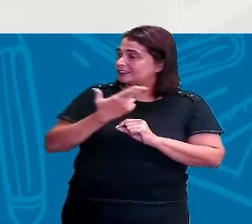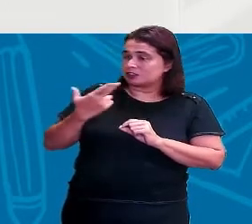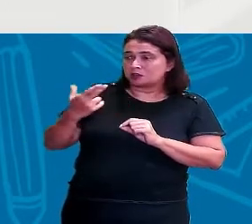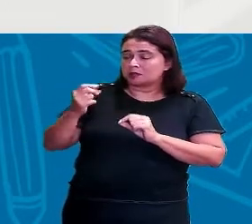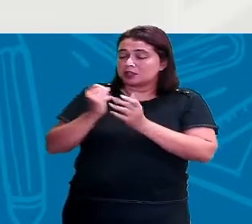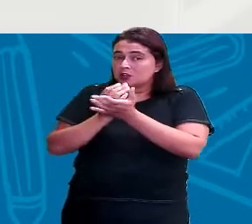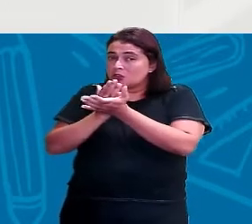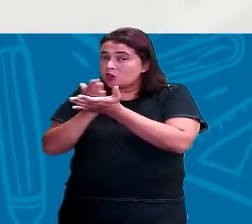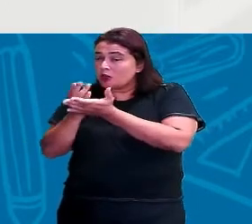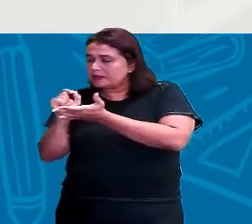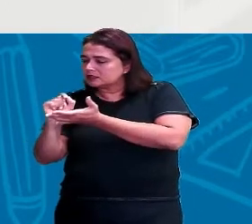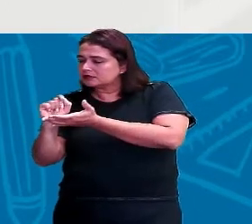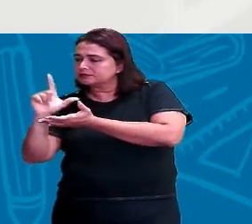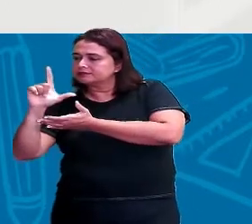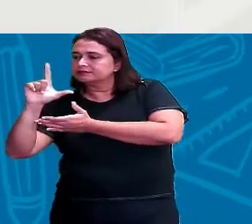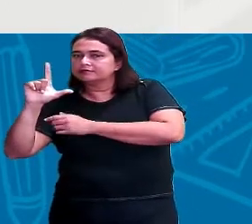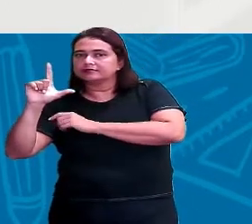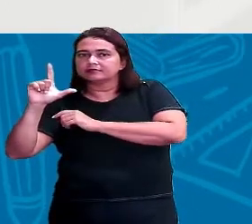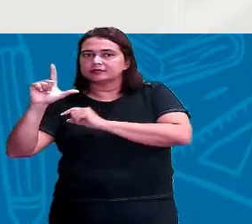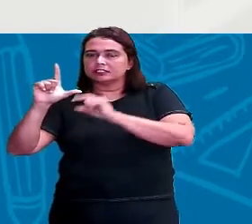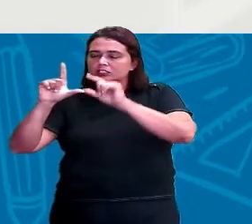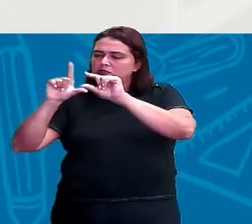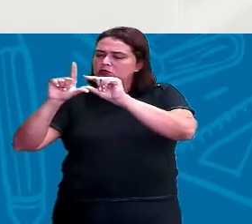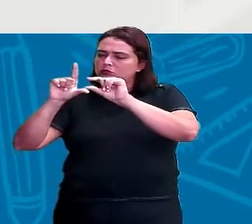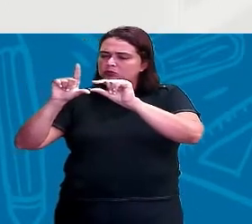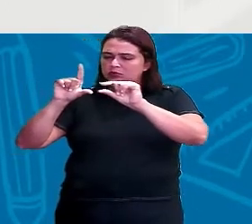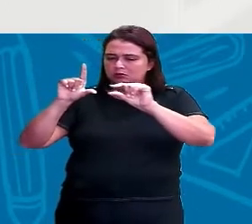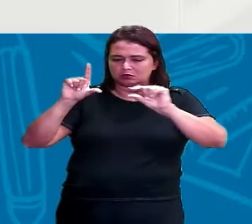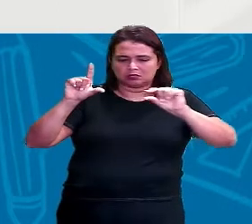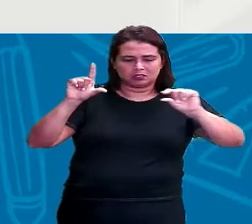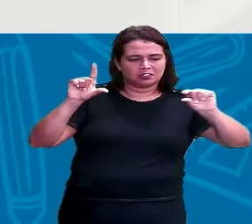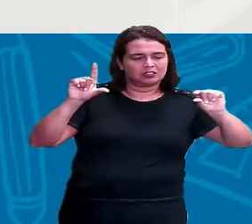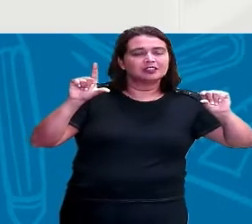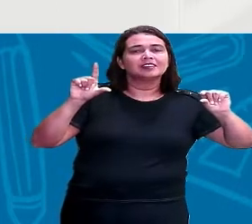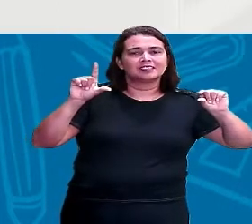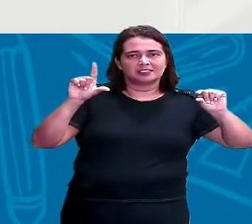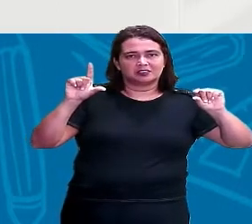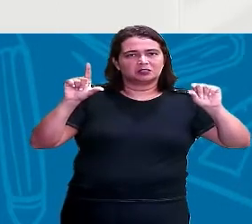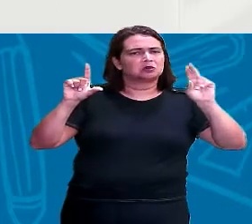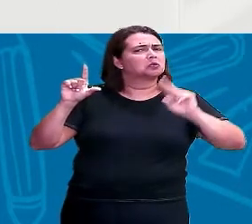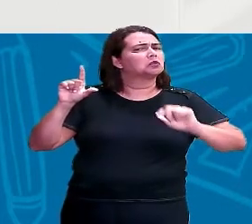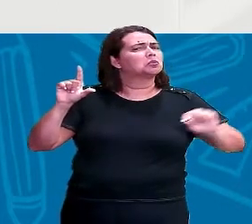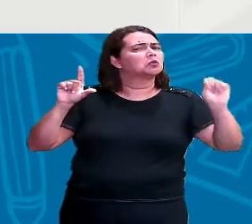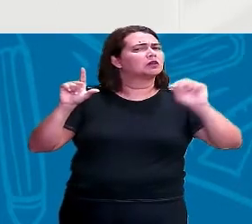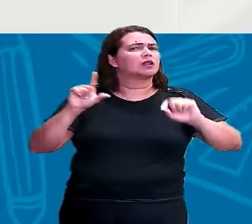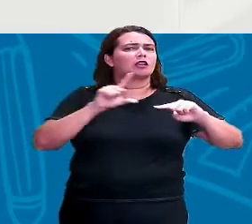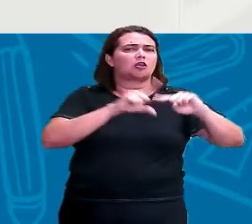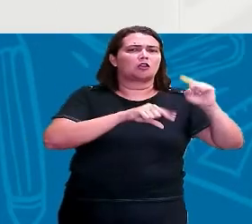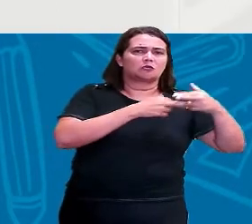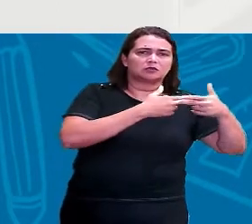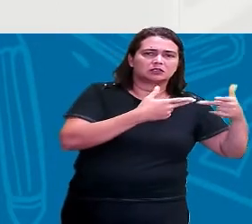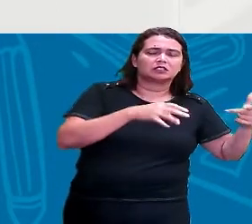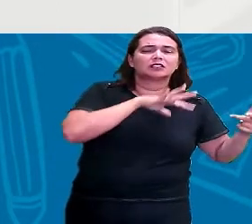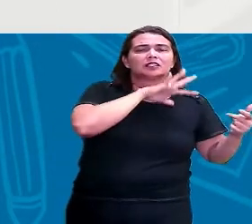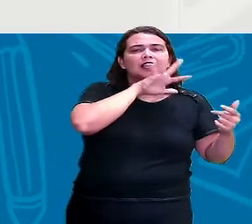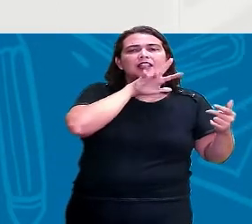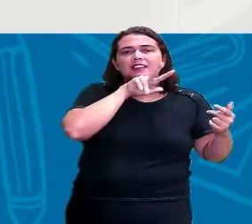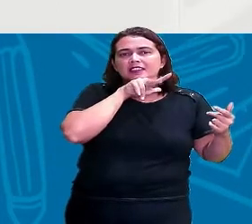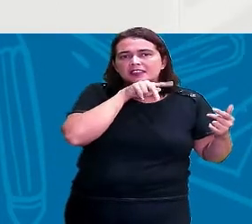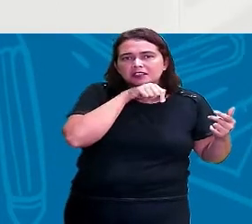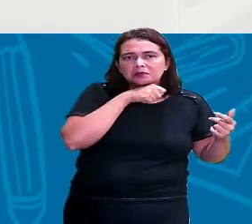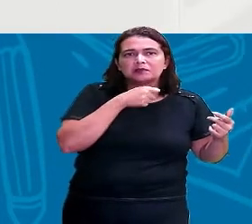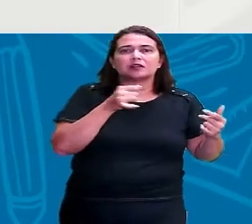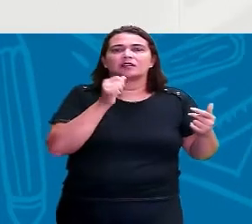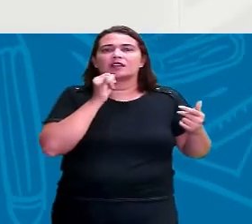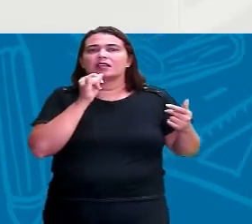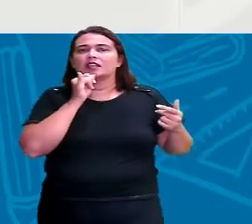maiúscula, tá bom? E aí, o minúsculo, o alfabeto minúsculo, a gente usa para objetos, animais. Se